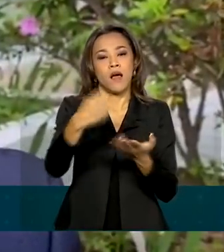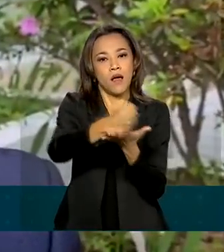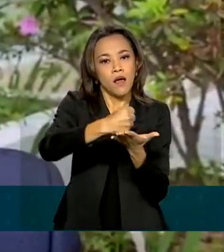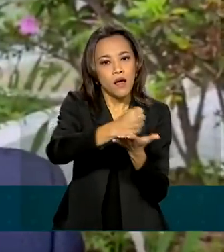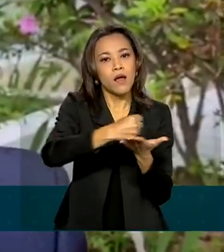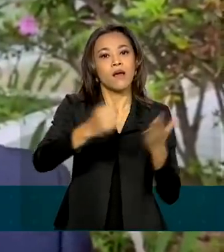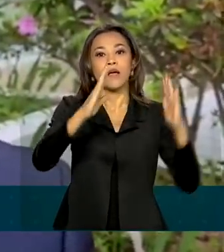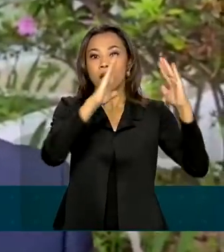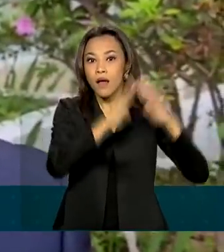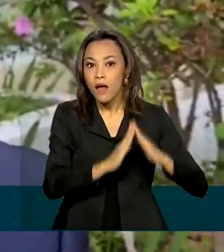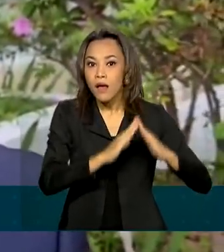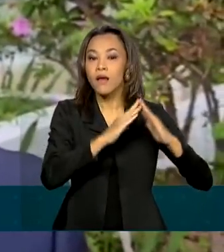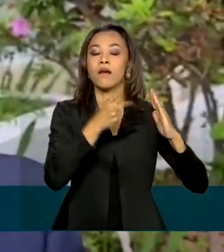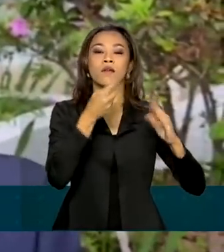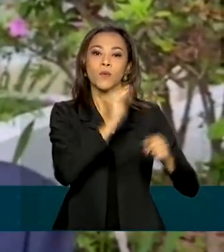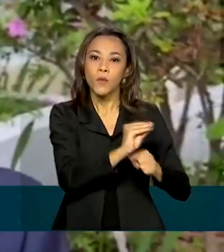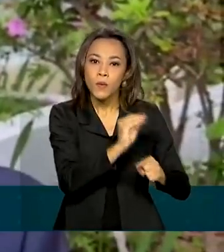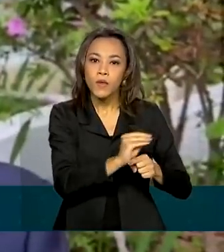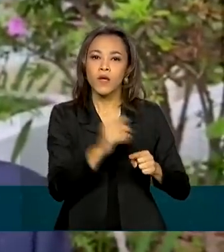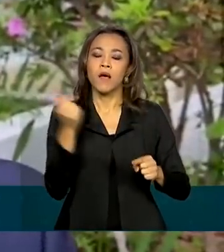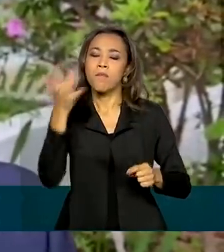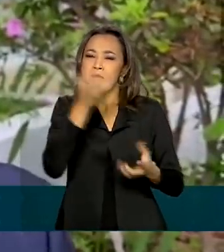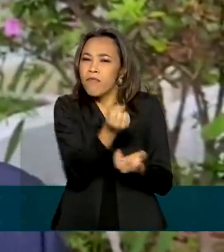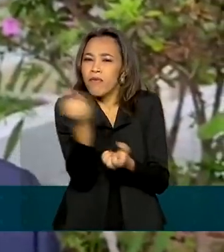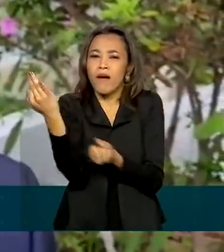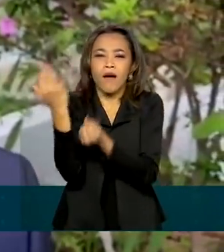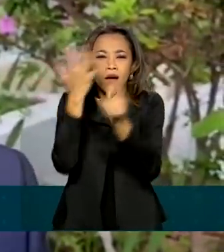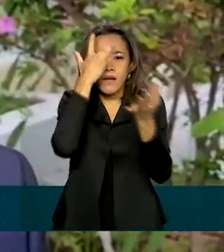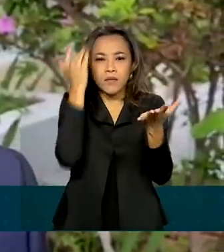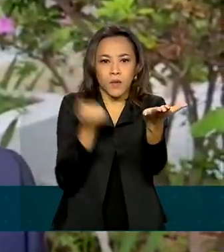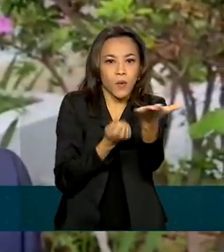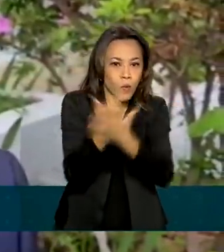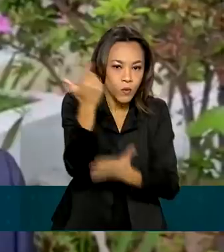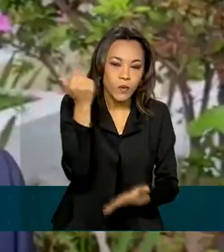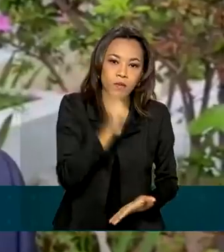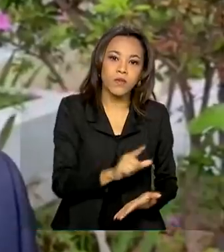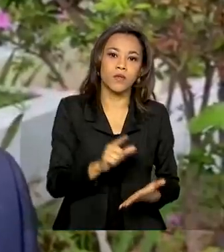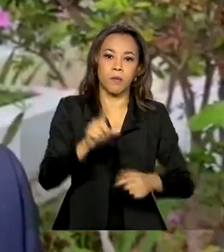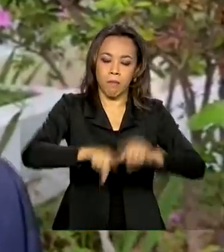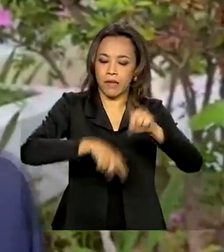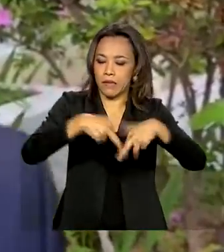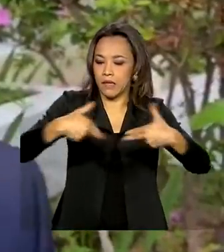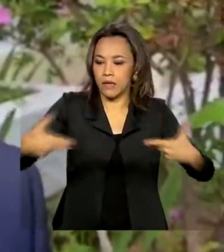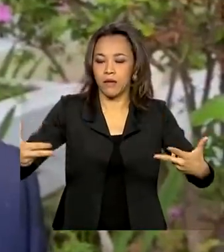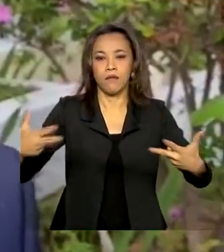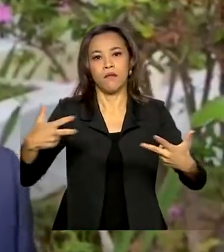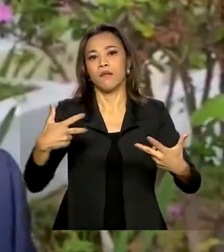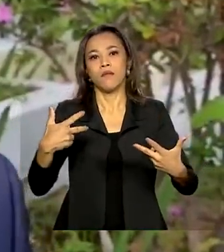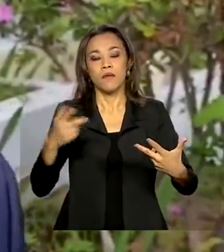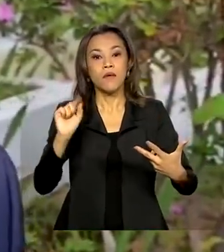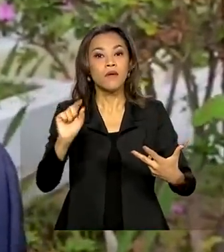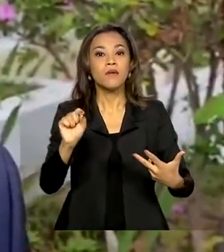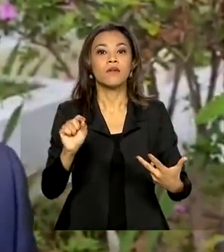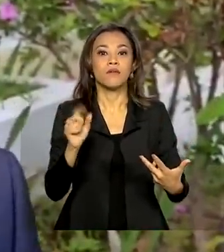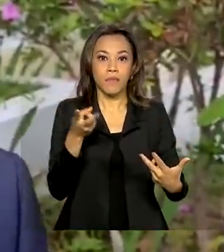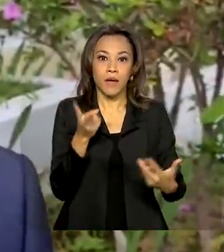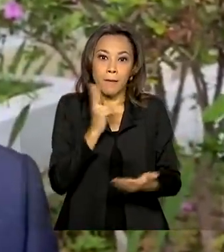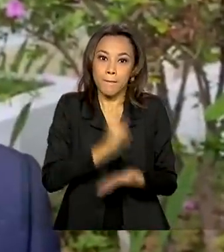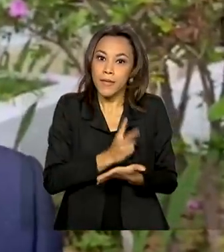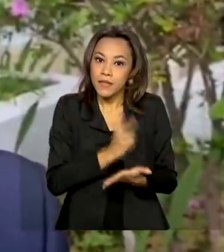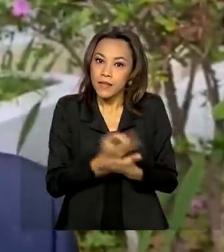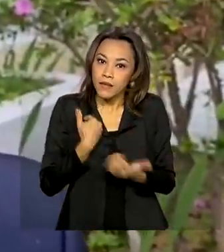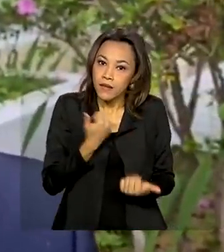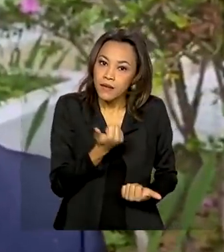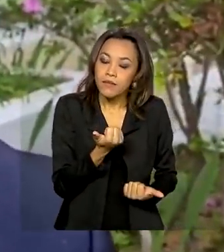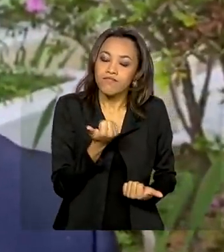Muitas pessoas também conseguiram comprar equipamentos, utensílios para construir uma nova possibilidade de manter as suas famílias